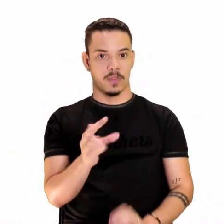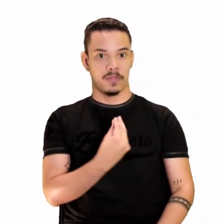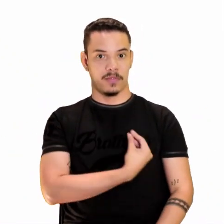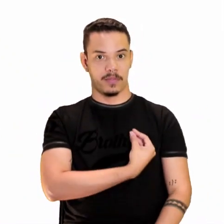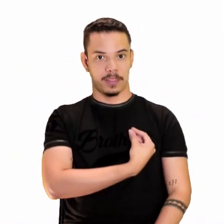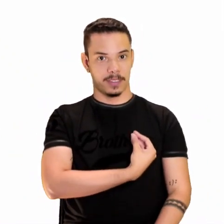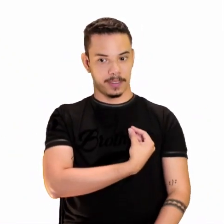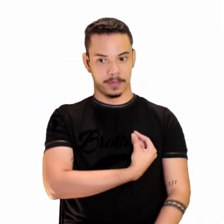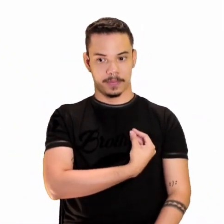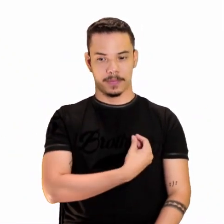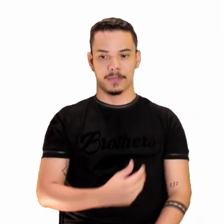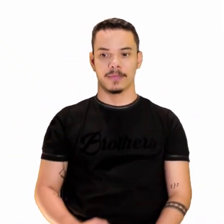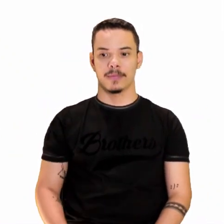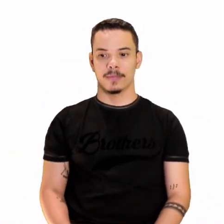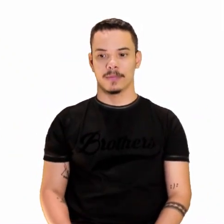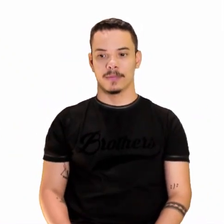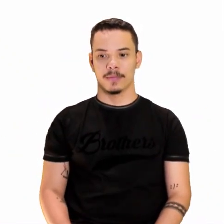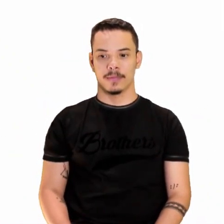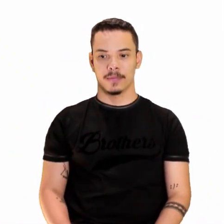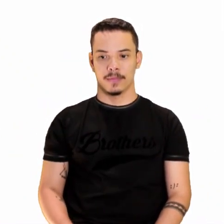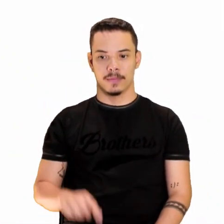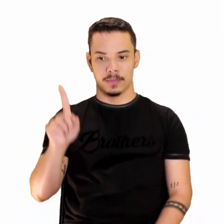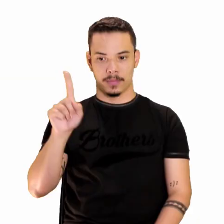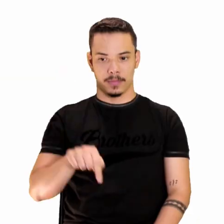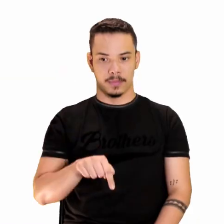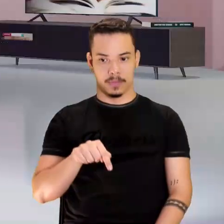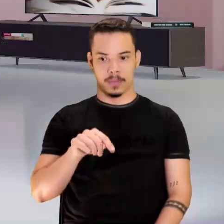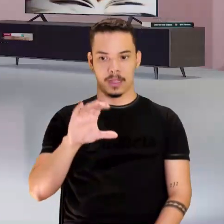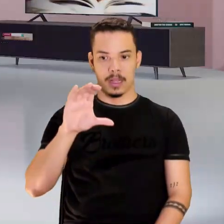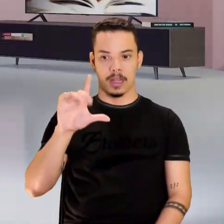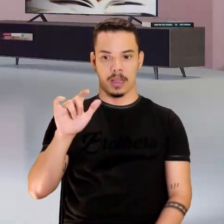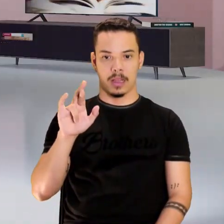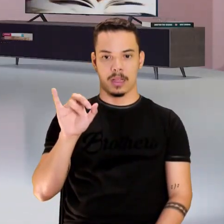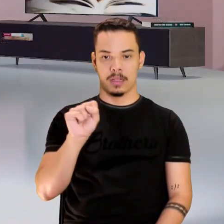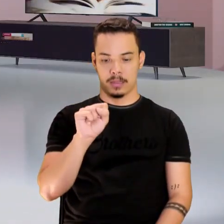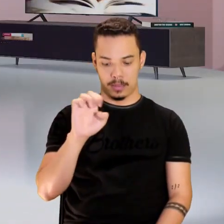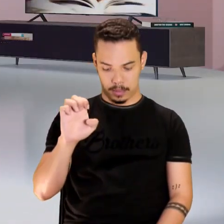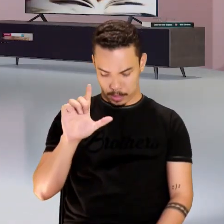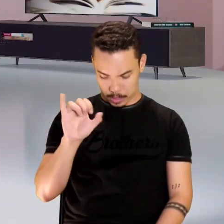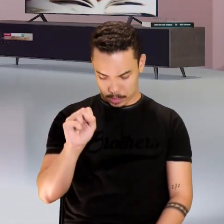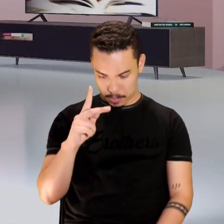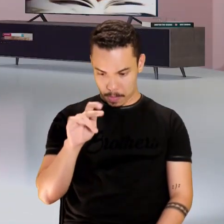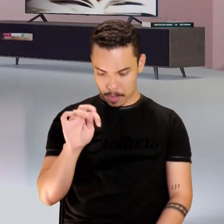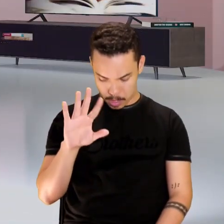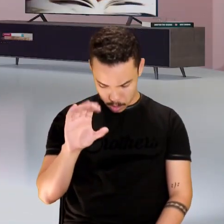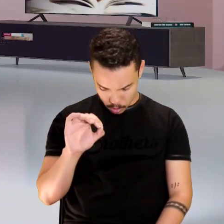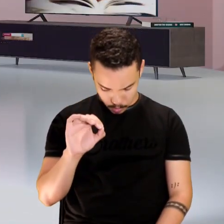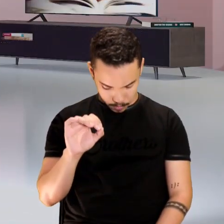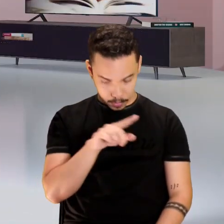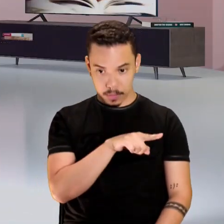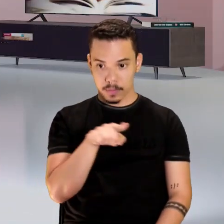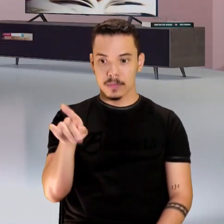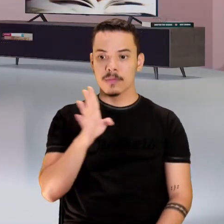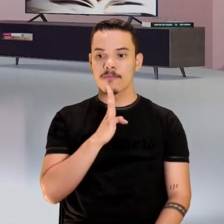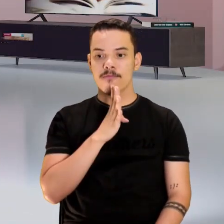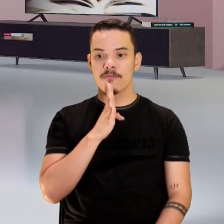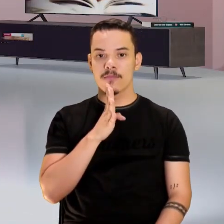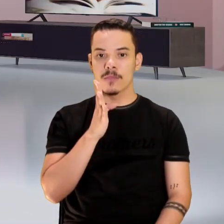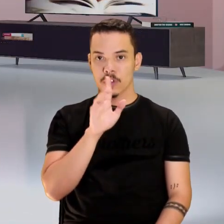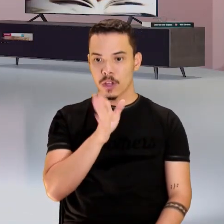vidas. Olha aí a nossa amada Clarice Lispector. Beleza! E aí, gostaram da leitura?